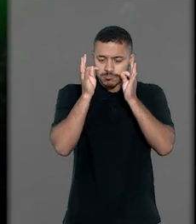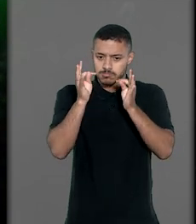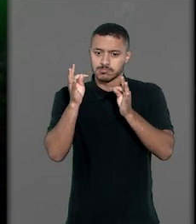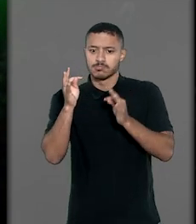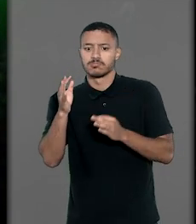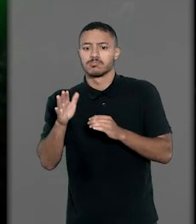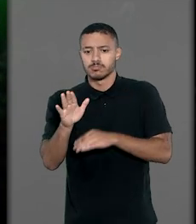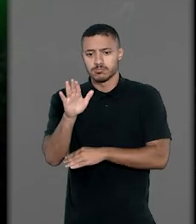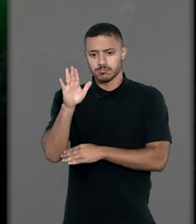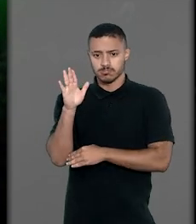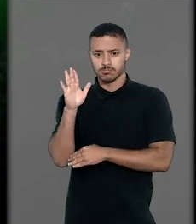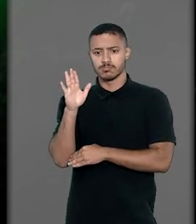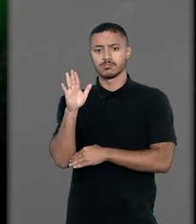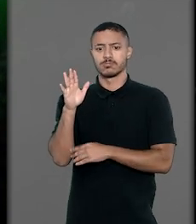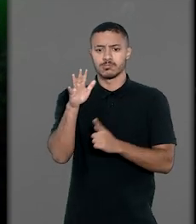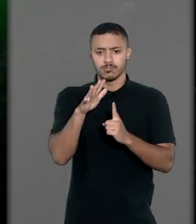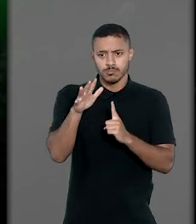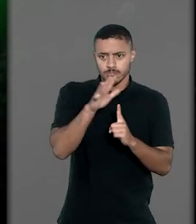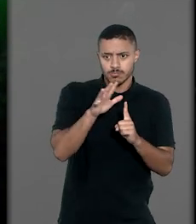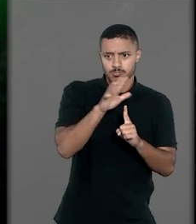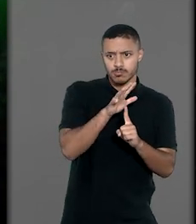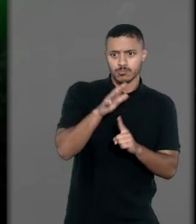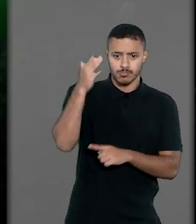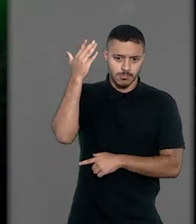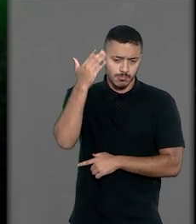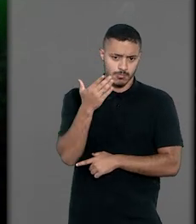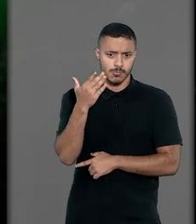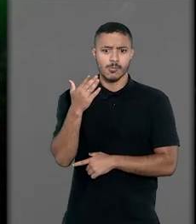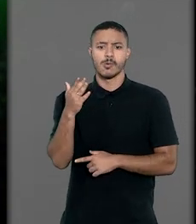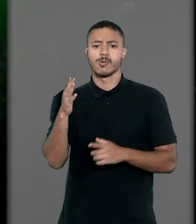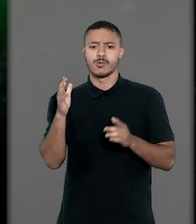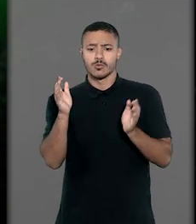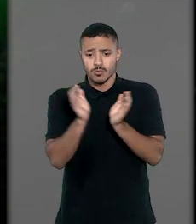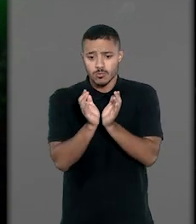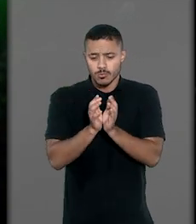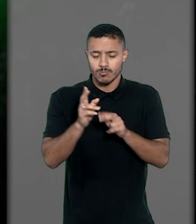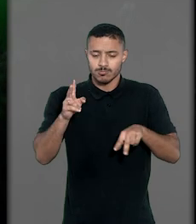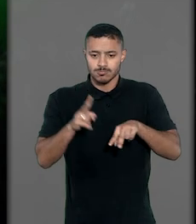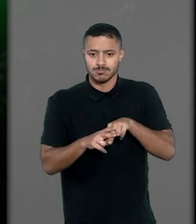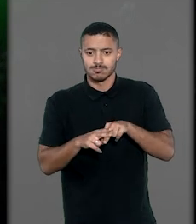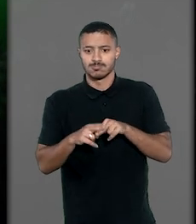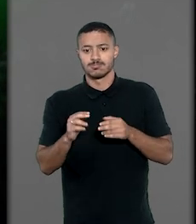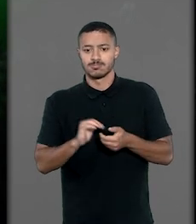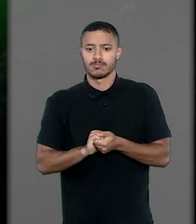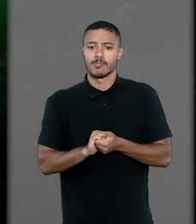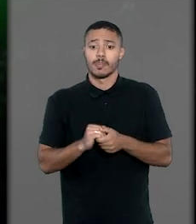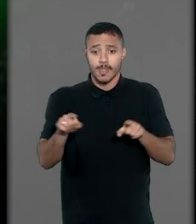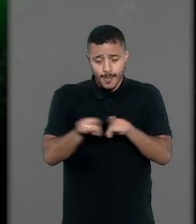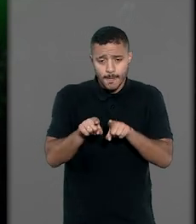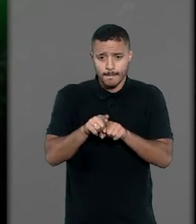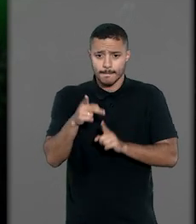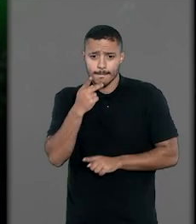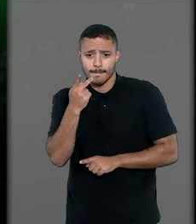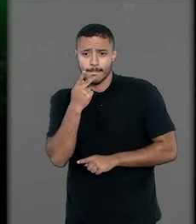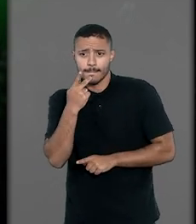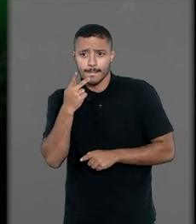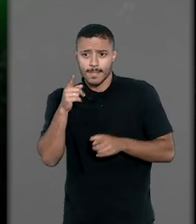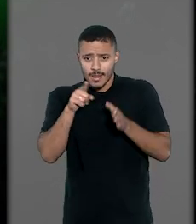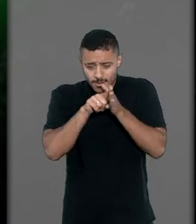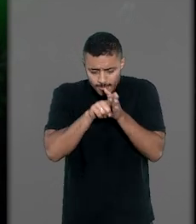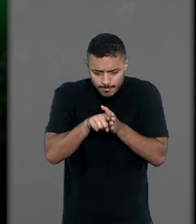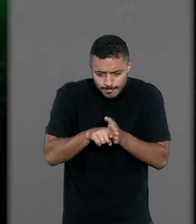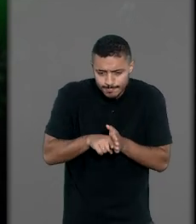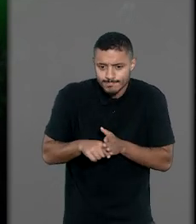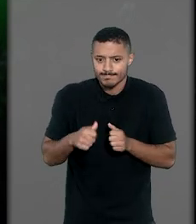novos ou de provas que demonstrem a ligação dele com a organização criminosa ou a reiteração dos delitos imputados. Também